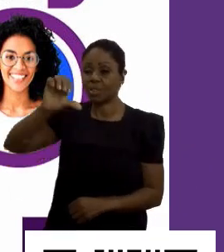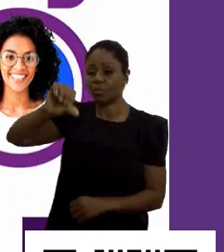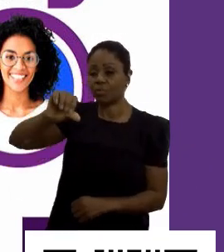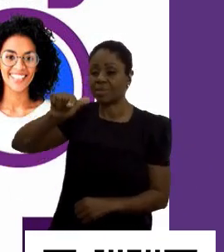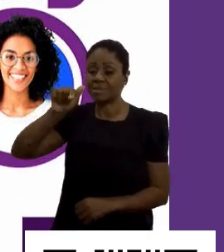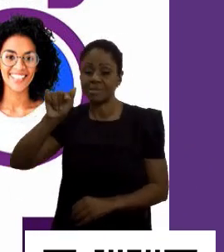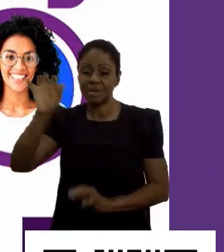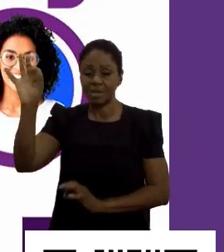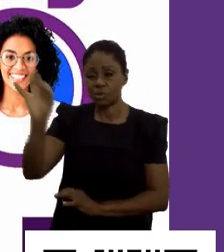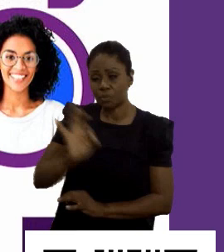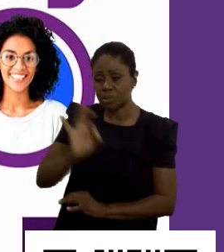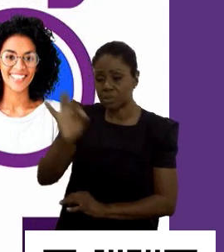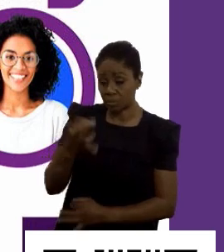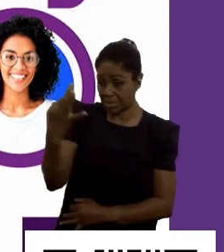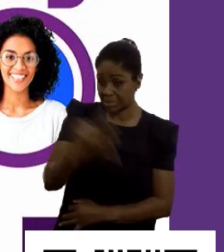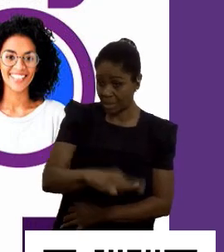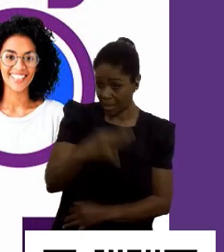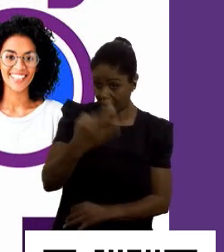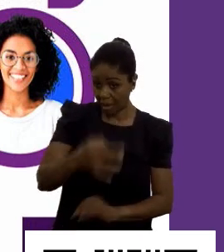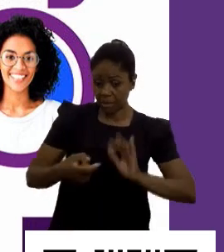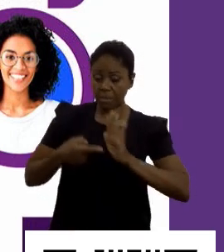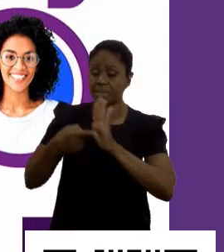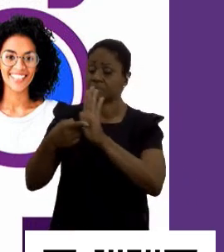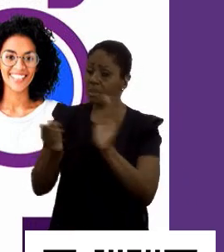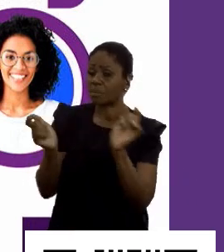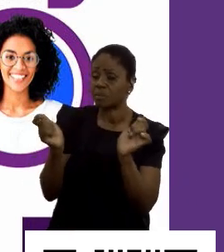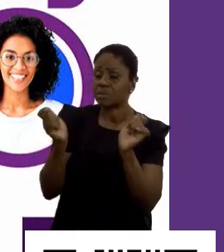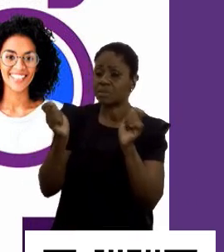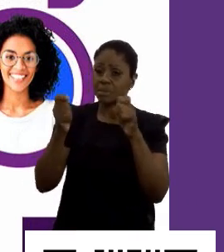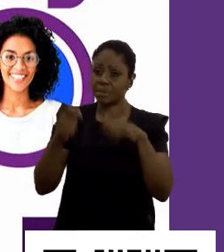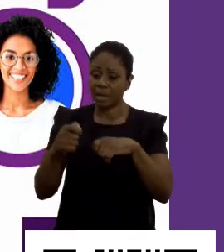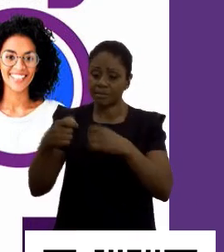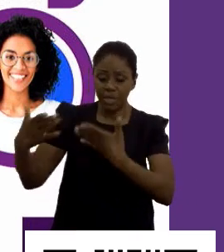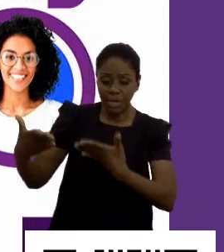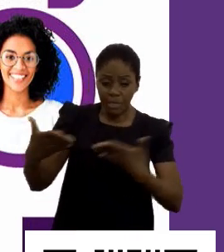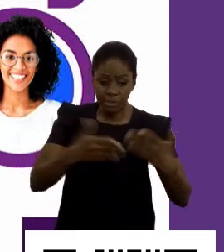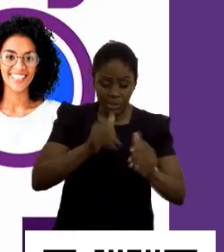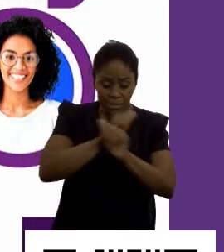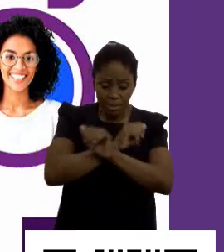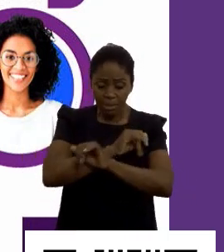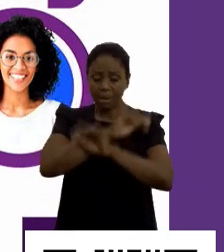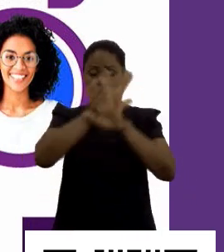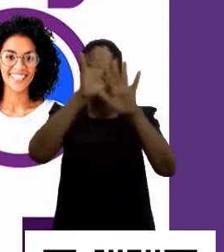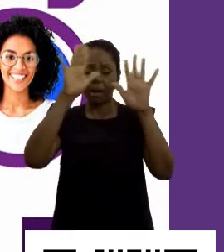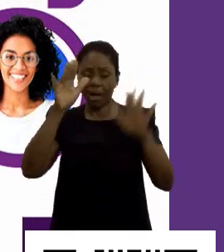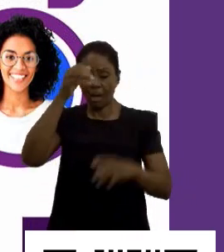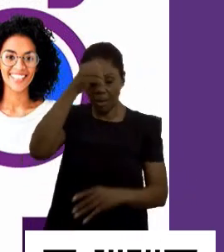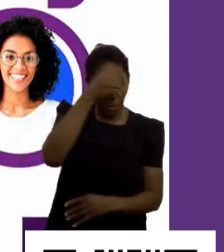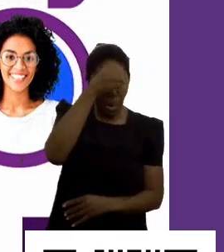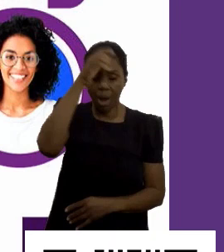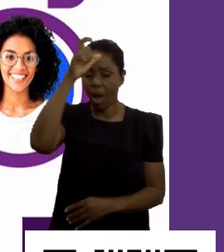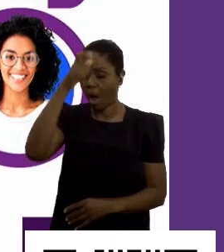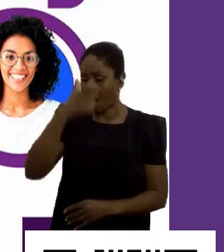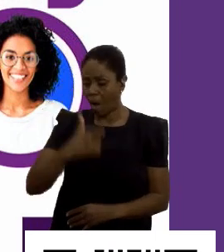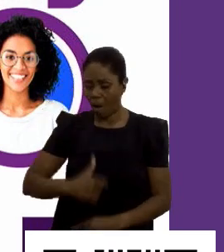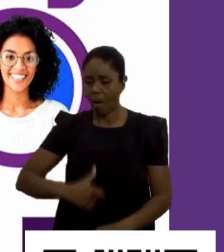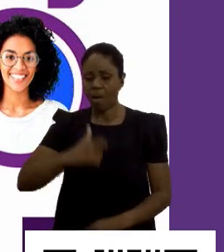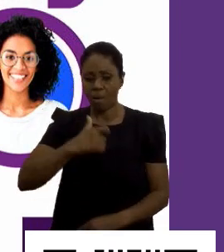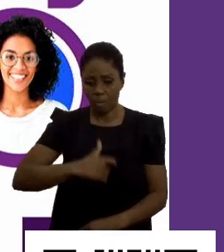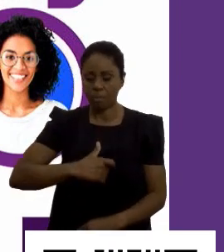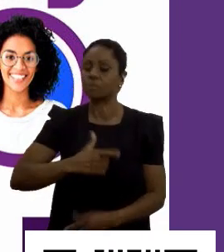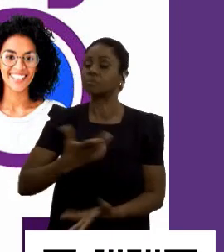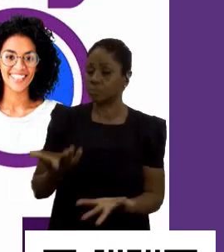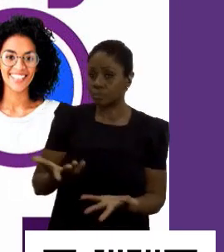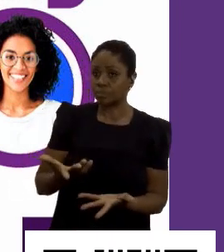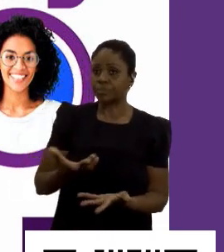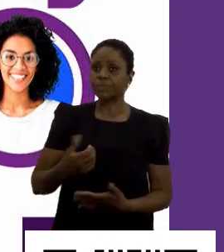assertividade e que apresenta a possibilidade de trazer clareza, mais autoconhecimento, mais noção acerca de si mesmo.